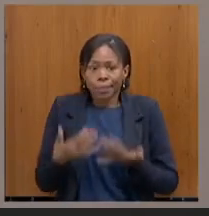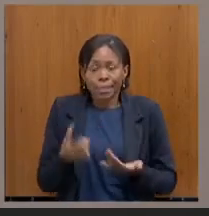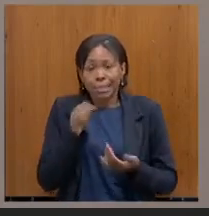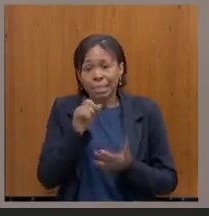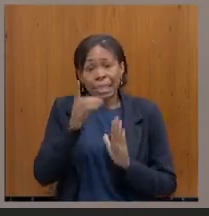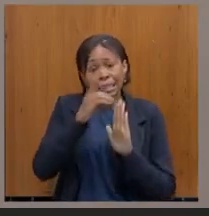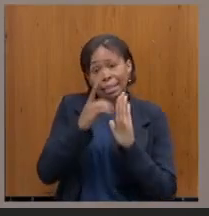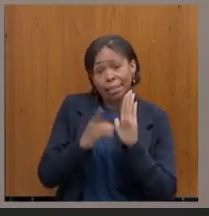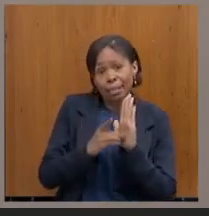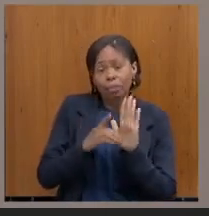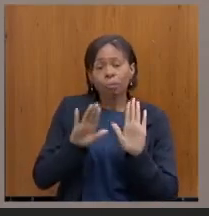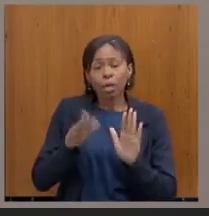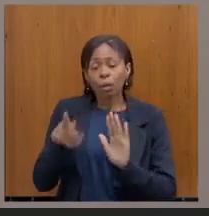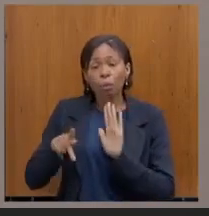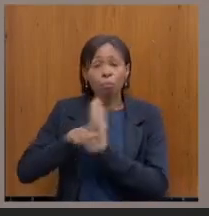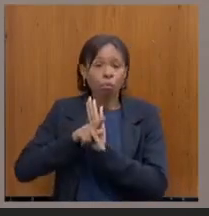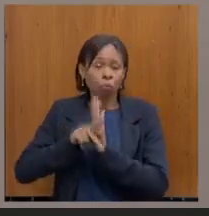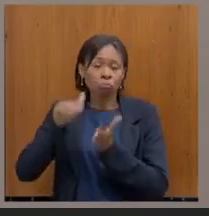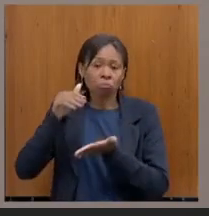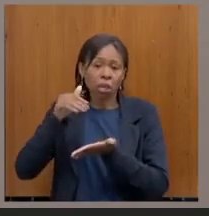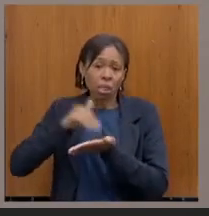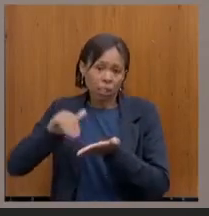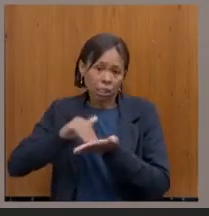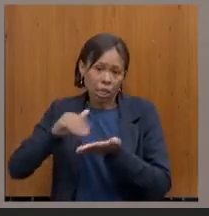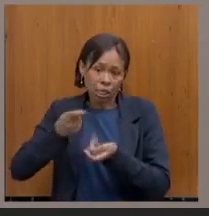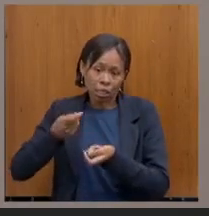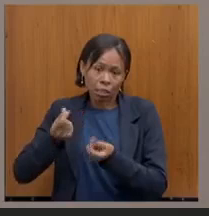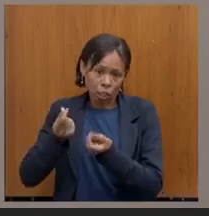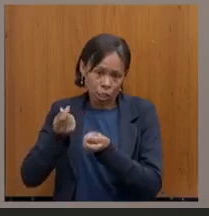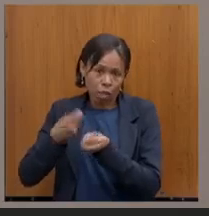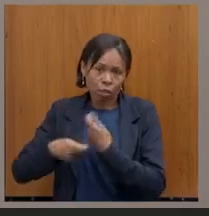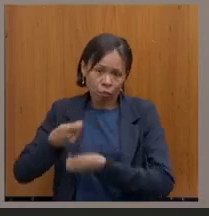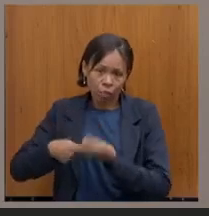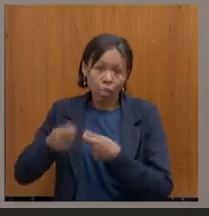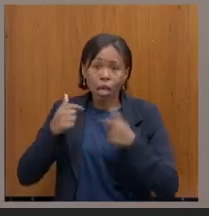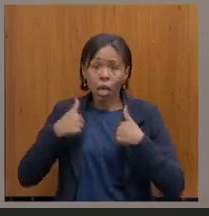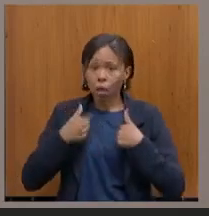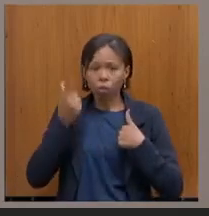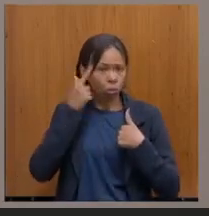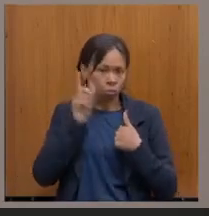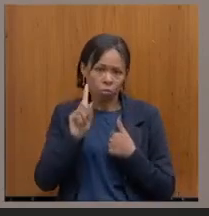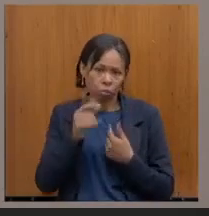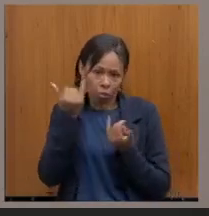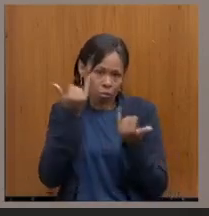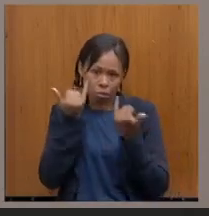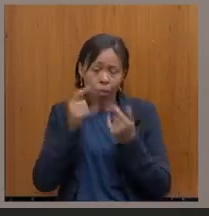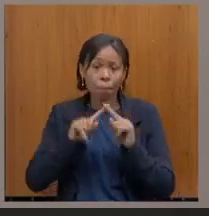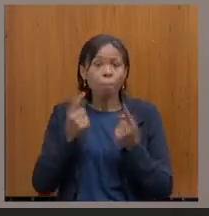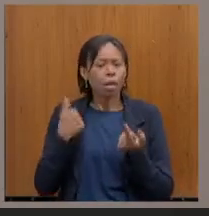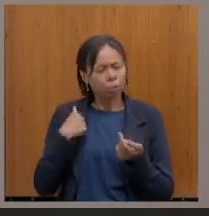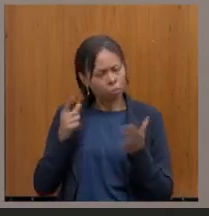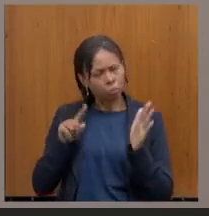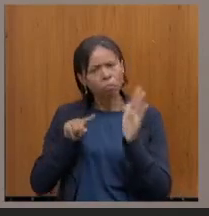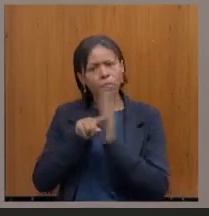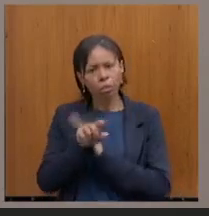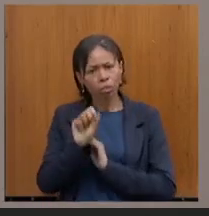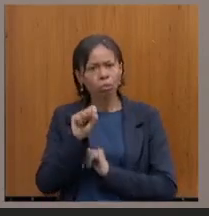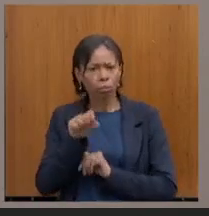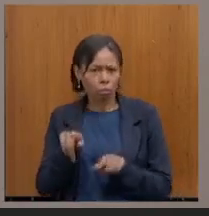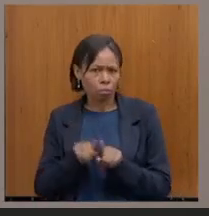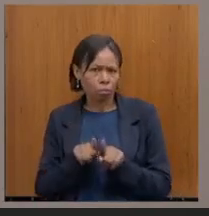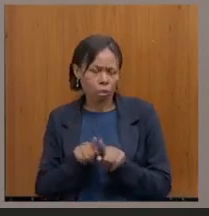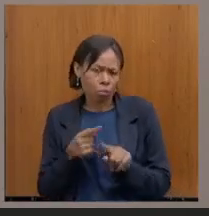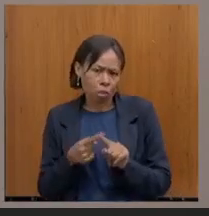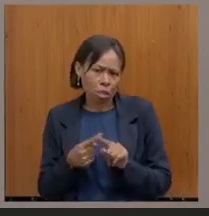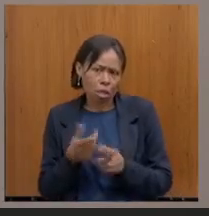Secretaria da Fazenda, e que eu não tinha essa informação, mas a questiono também, independente de quem a